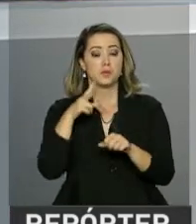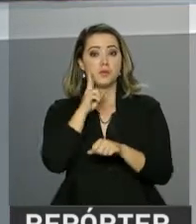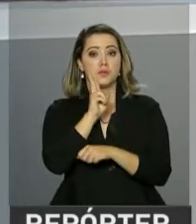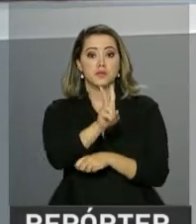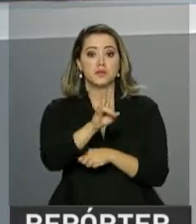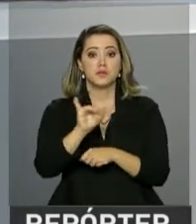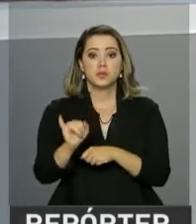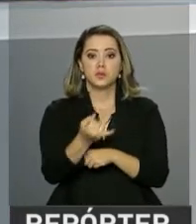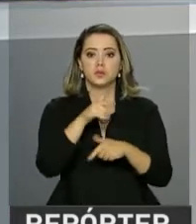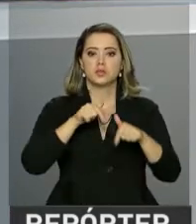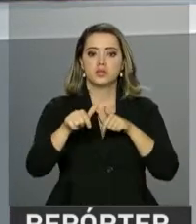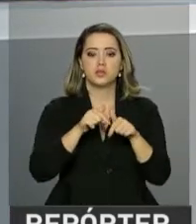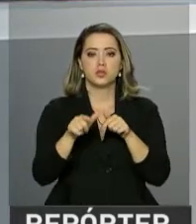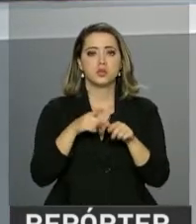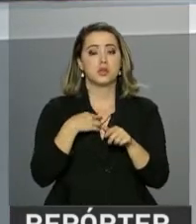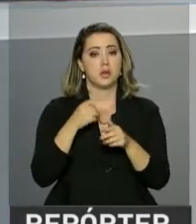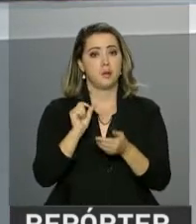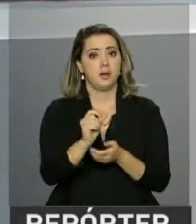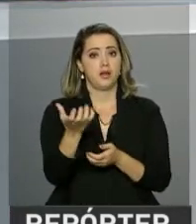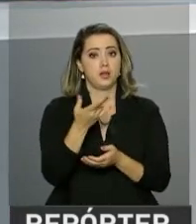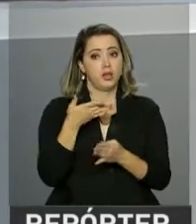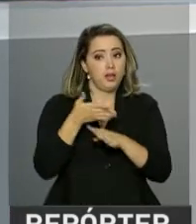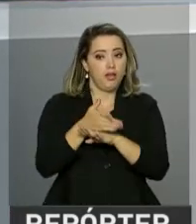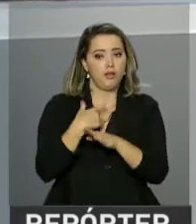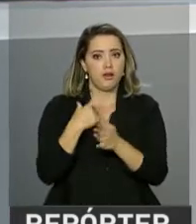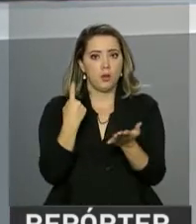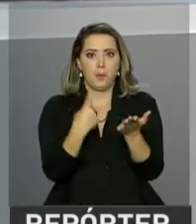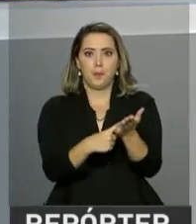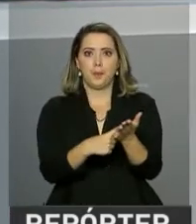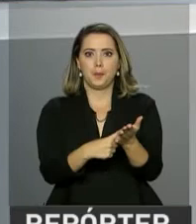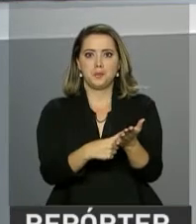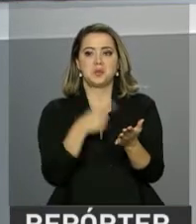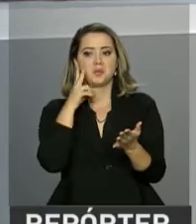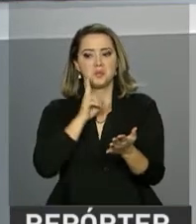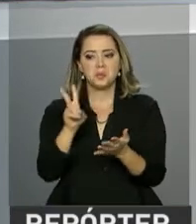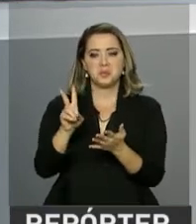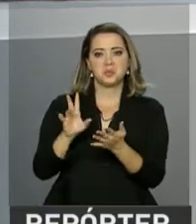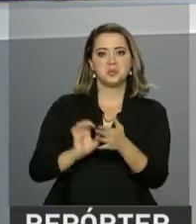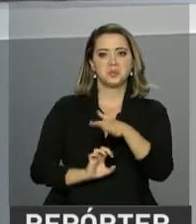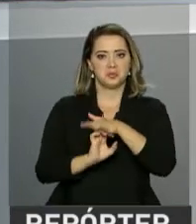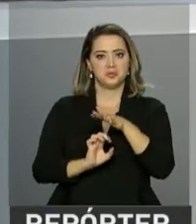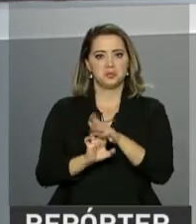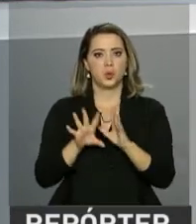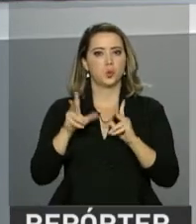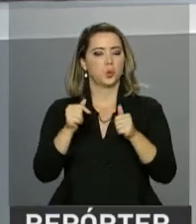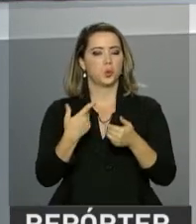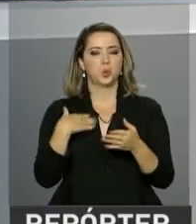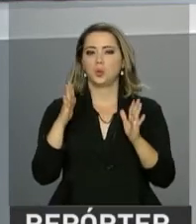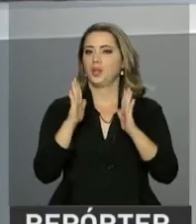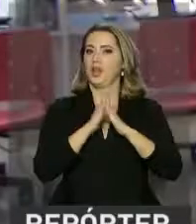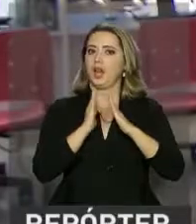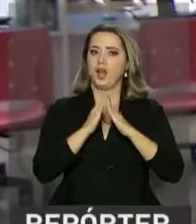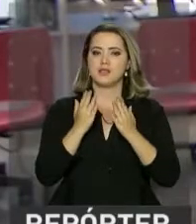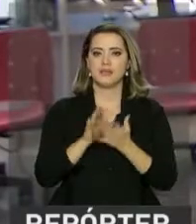aberto, se candidatar a uma delas e até agendar uma entrevista. Tudo isso sem sair de casa.